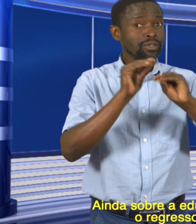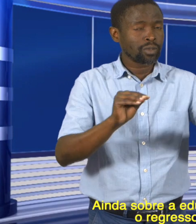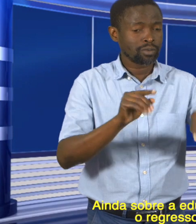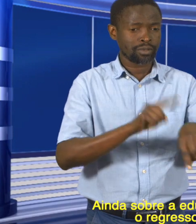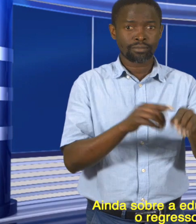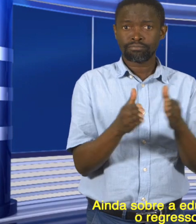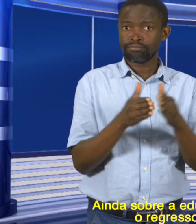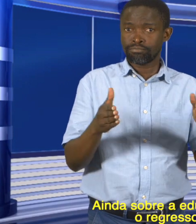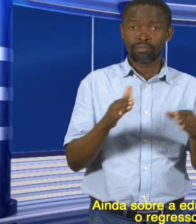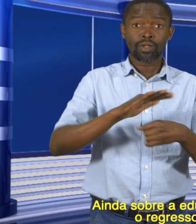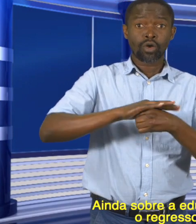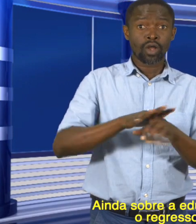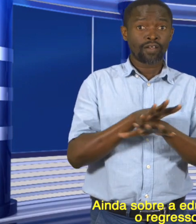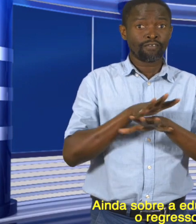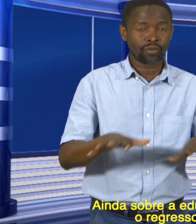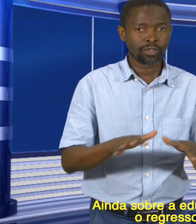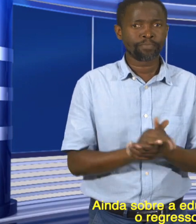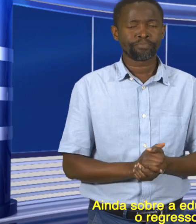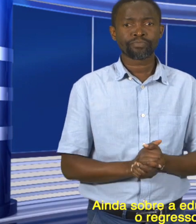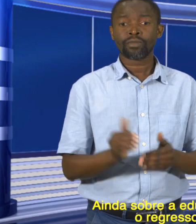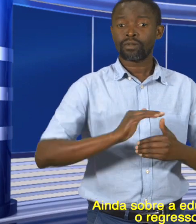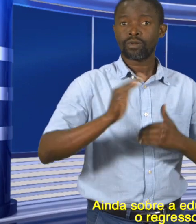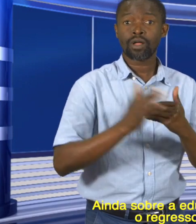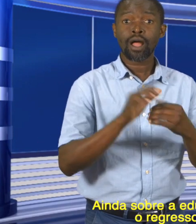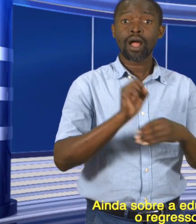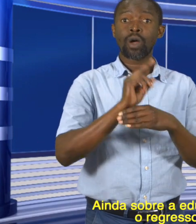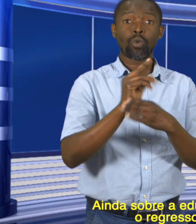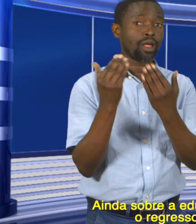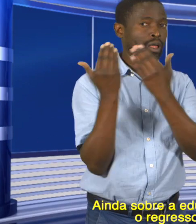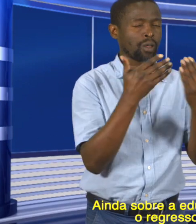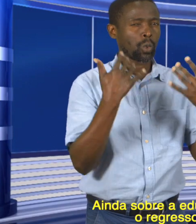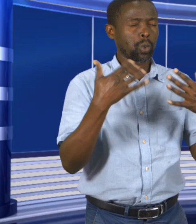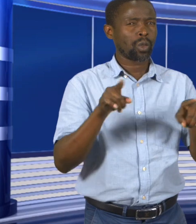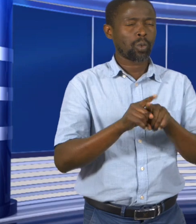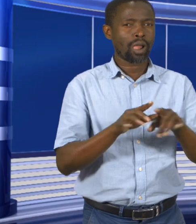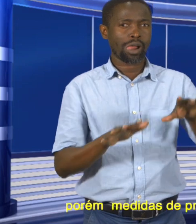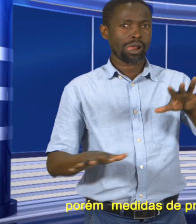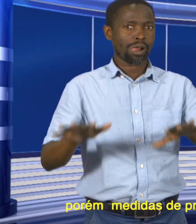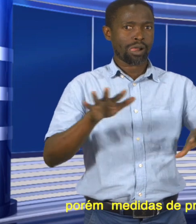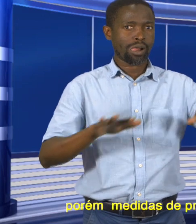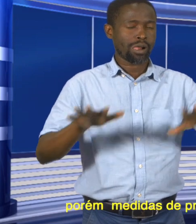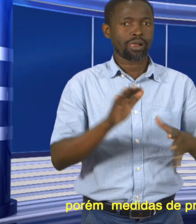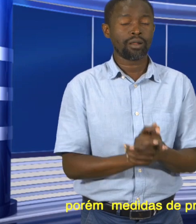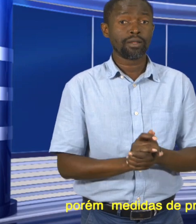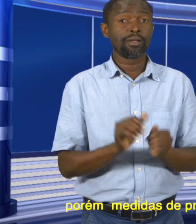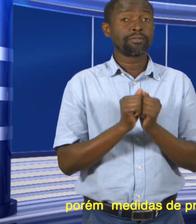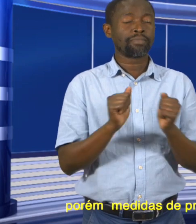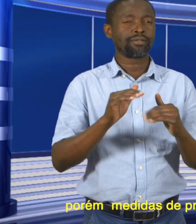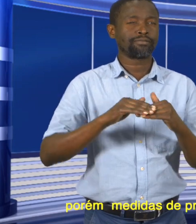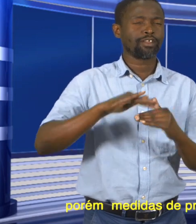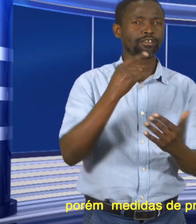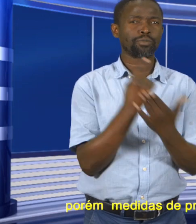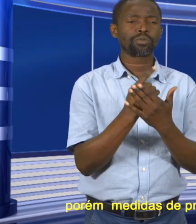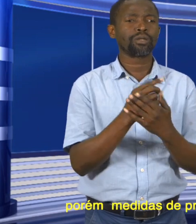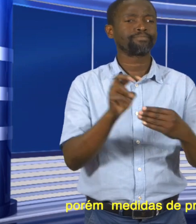Ainda sobre a educação durante a pandemia, o regresso às aulas é iminente, porém medidas de prevenção